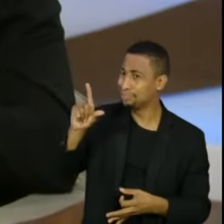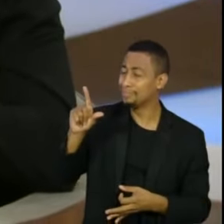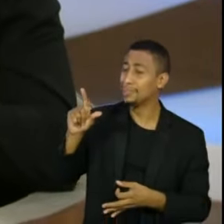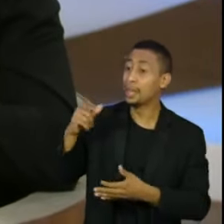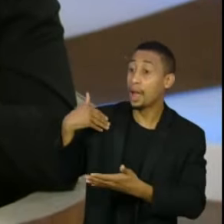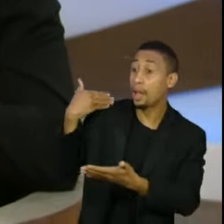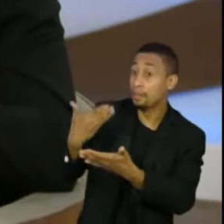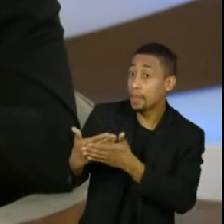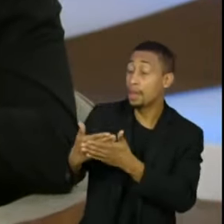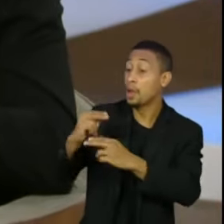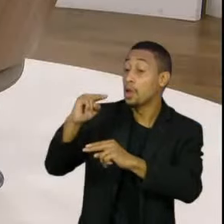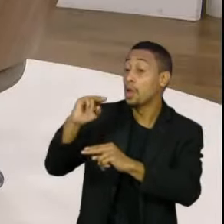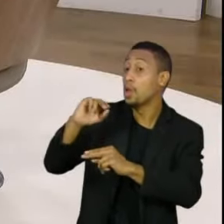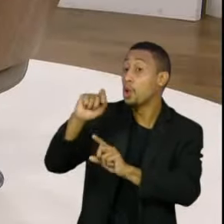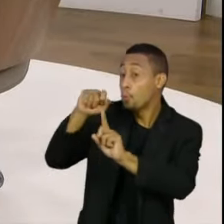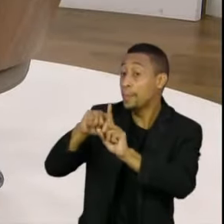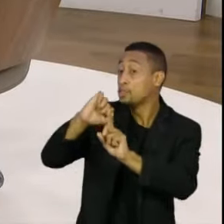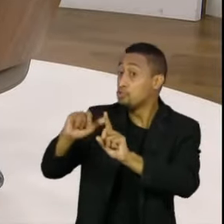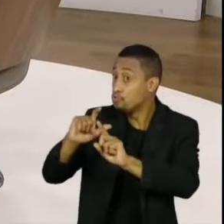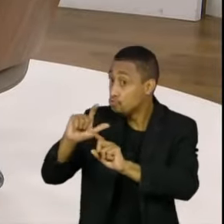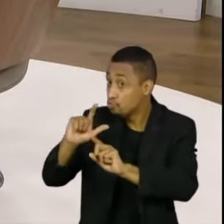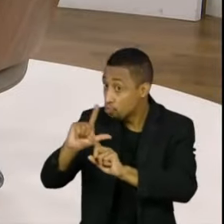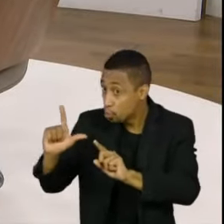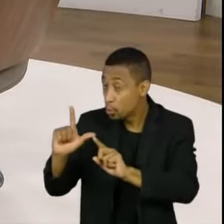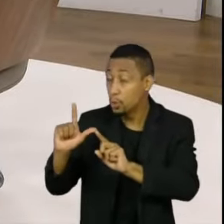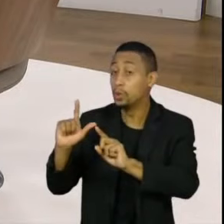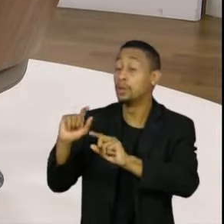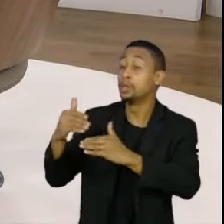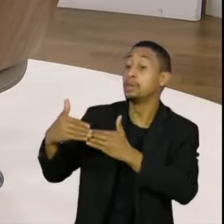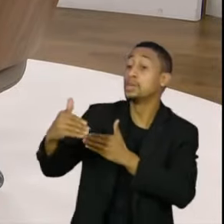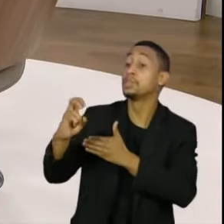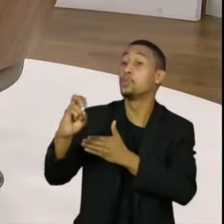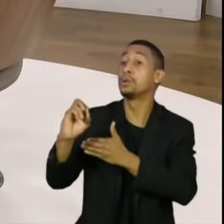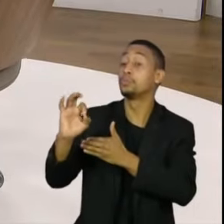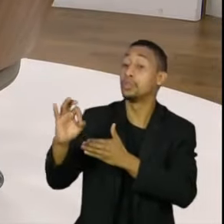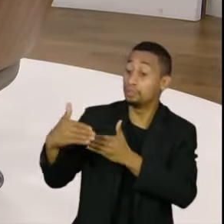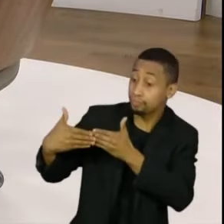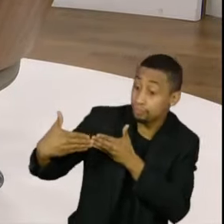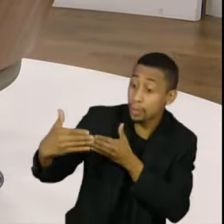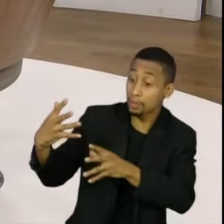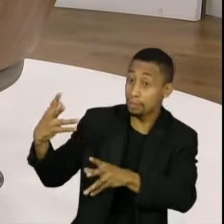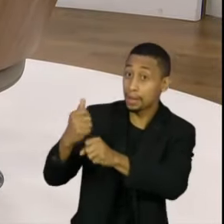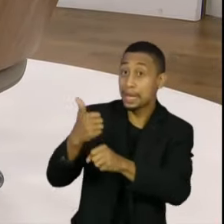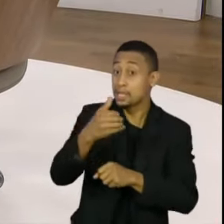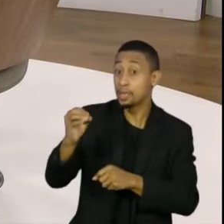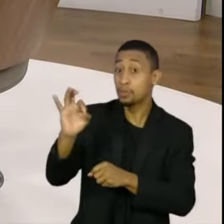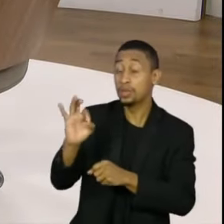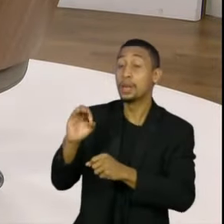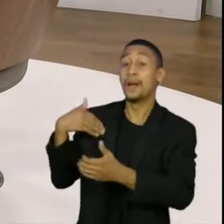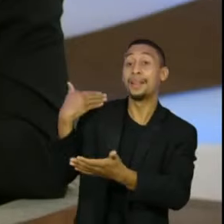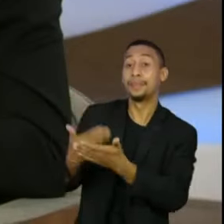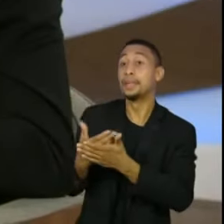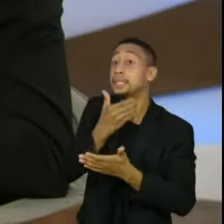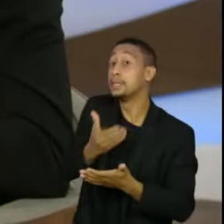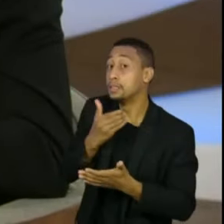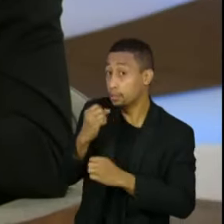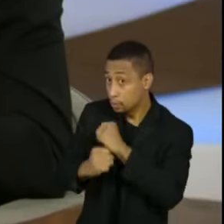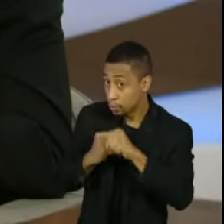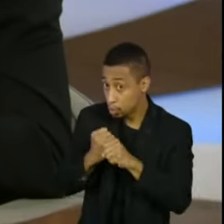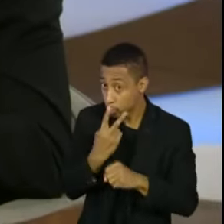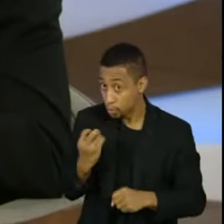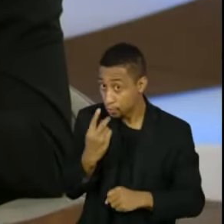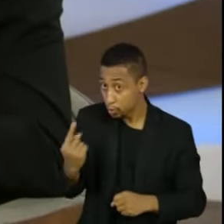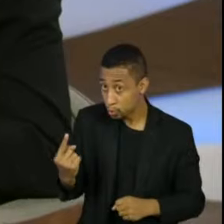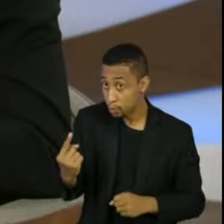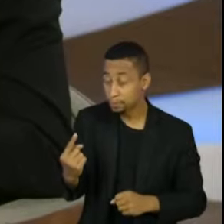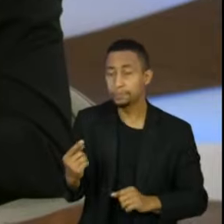o meio do ano e a outra metade até o final. E ele afirmou que sim. Nesse momento, nesse início de mandato na presidência do Senado, eu